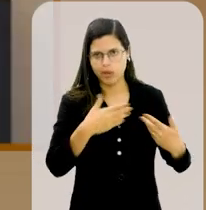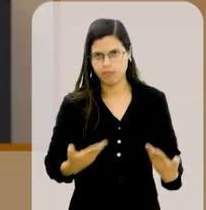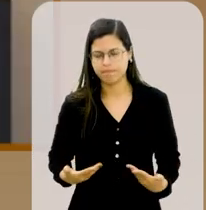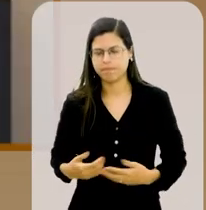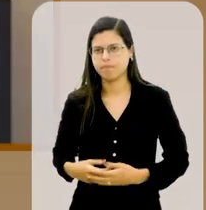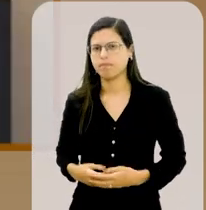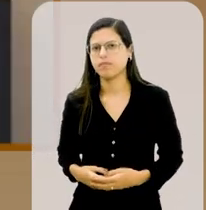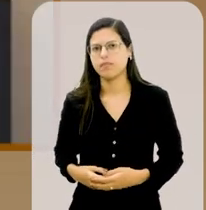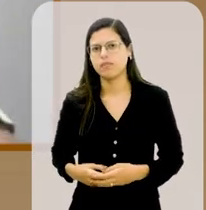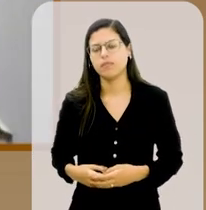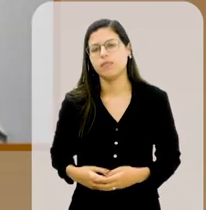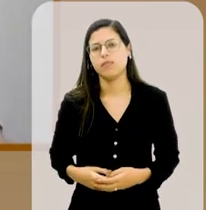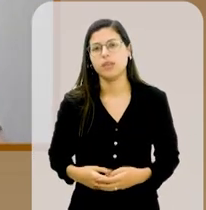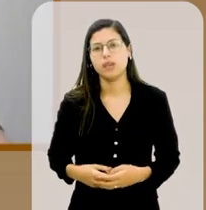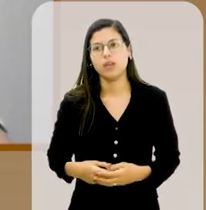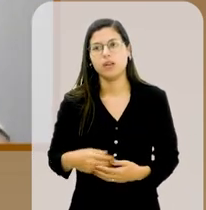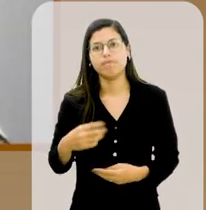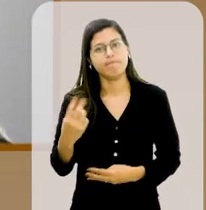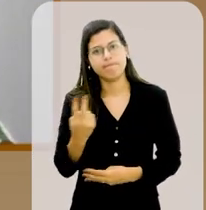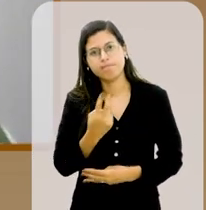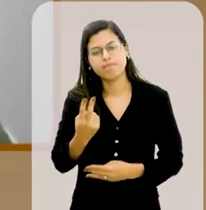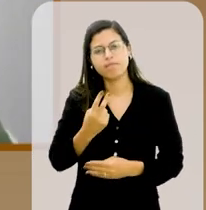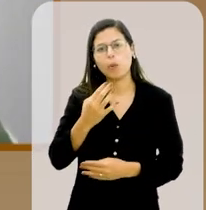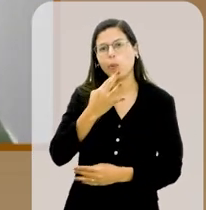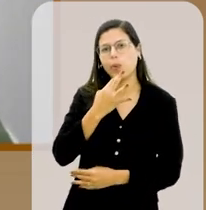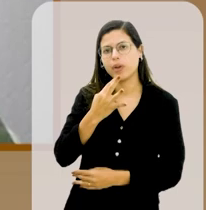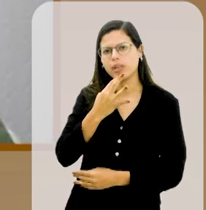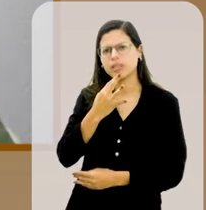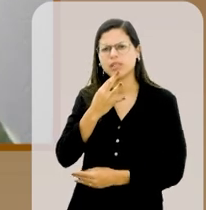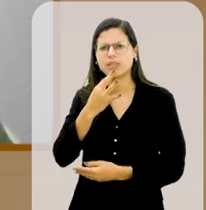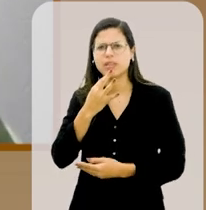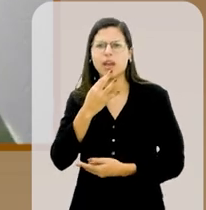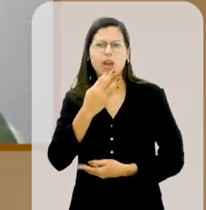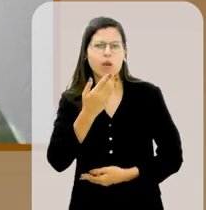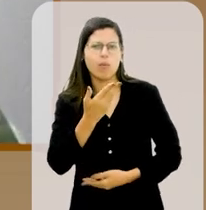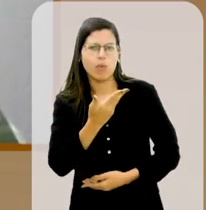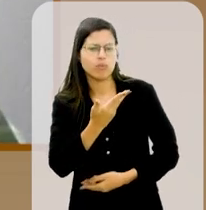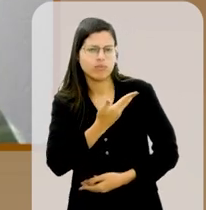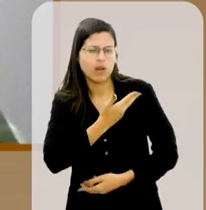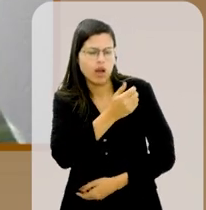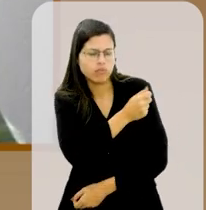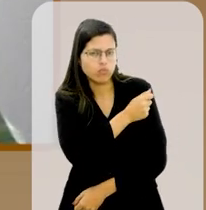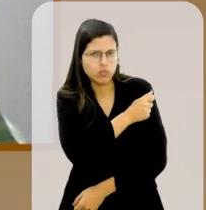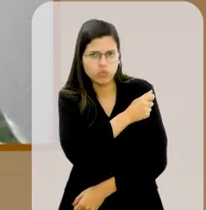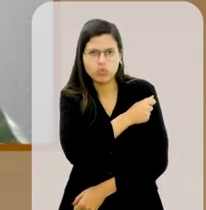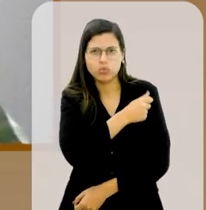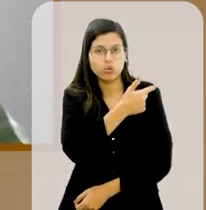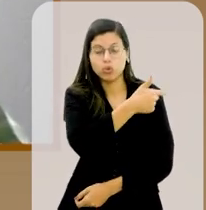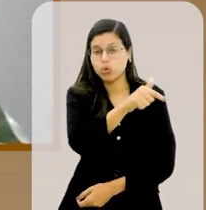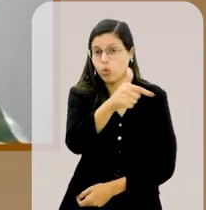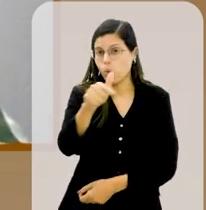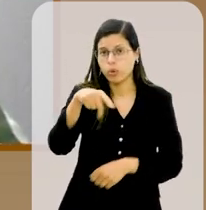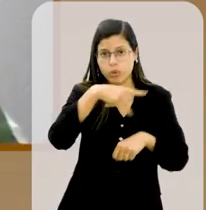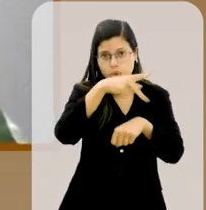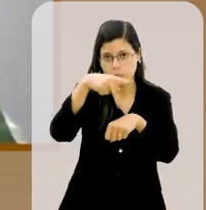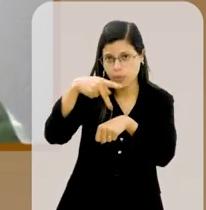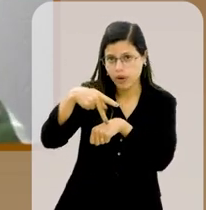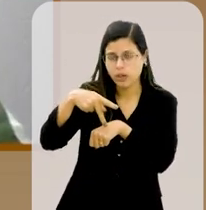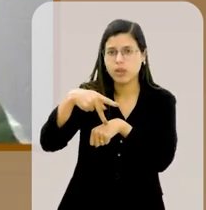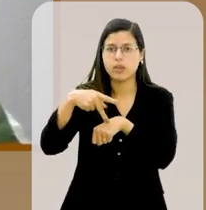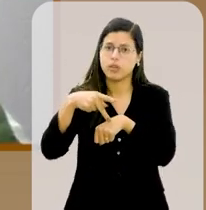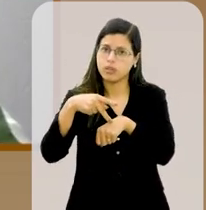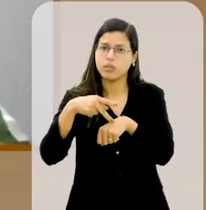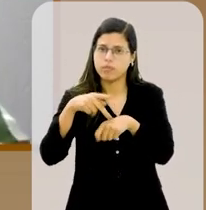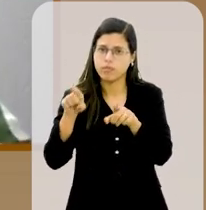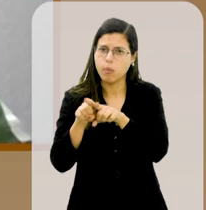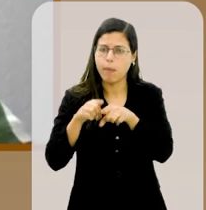economia. E nós nos conhecemos através de vários estudantes do resto do país, do resto